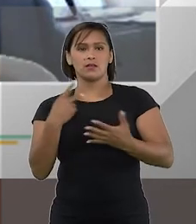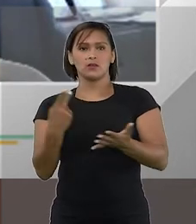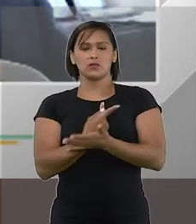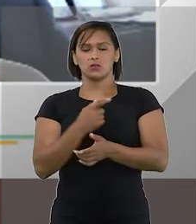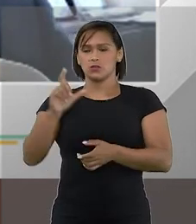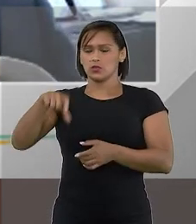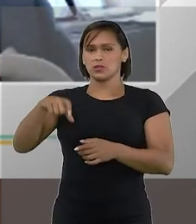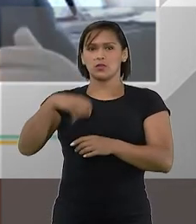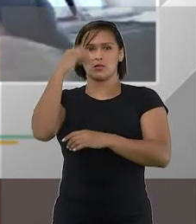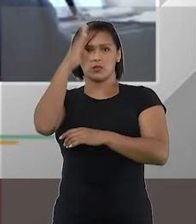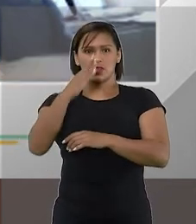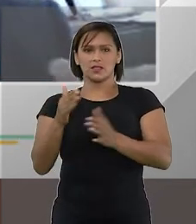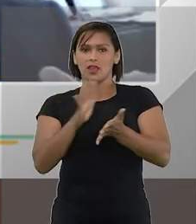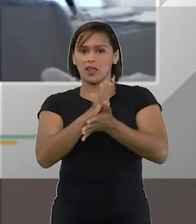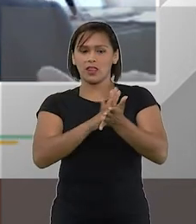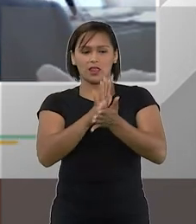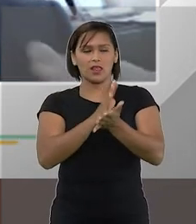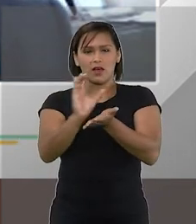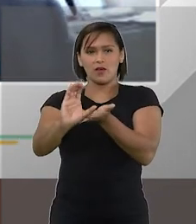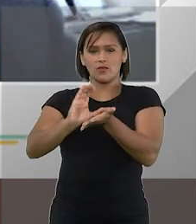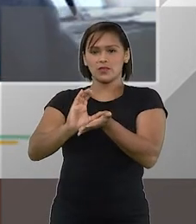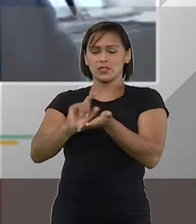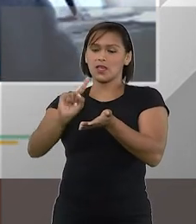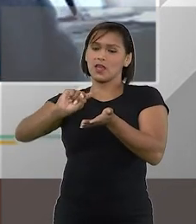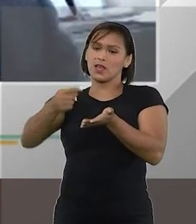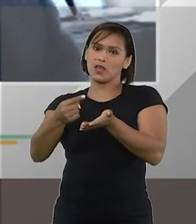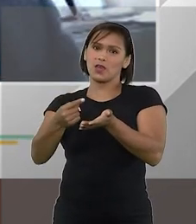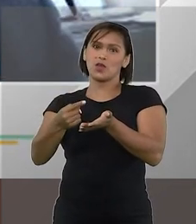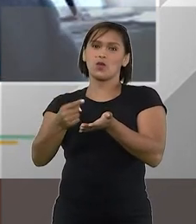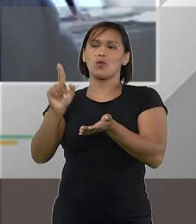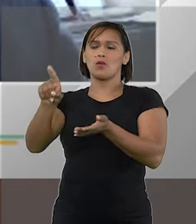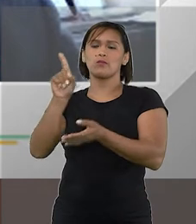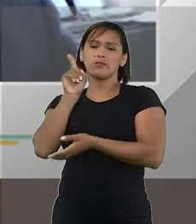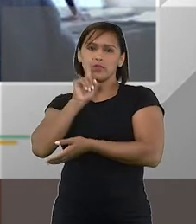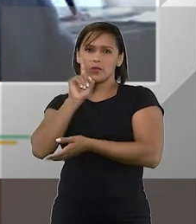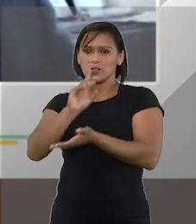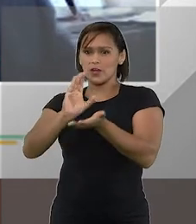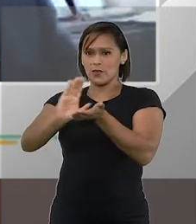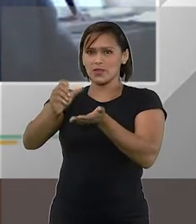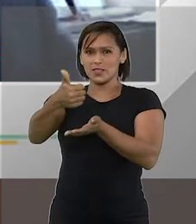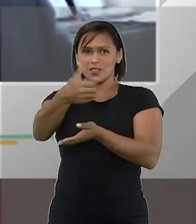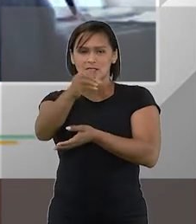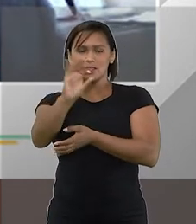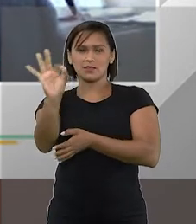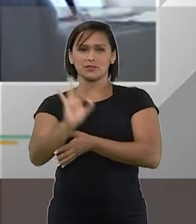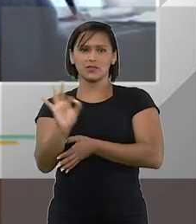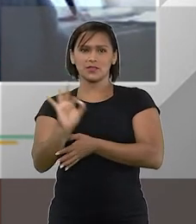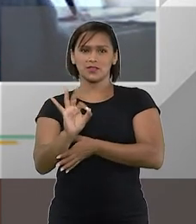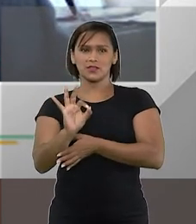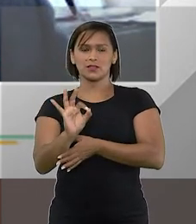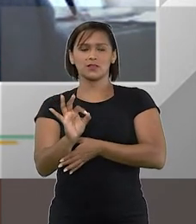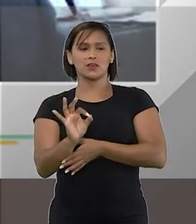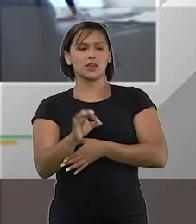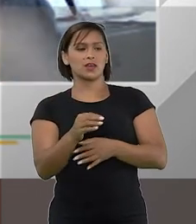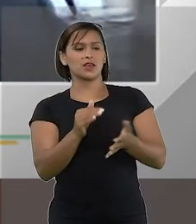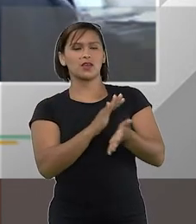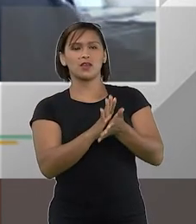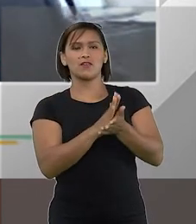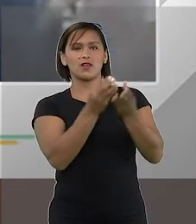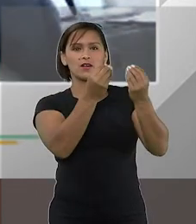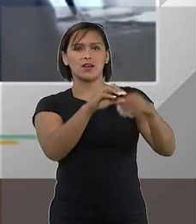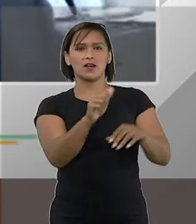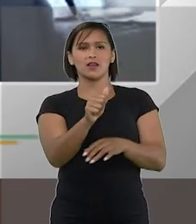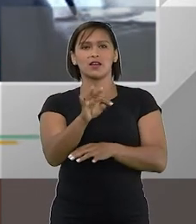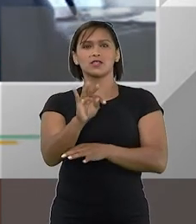os credores brasileiros vão receber nada enquanto os credores americanos vão receber 100% e vai sobrar